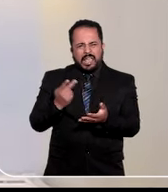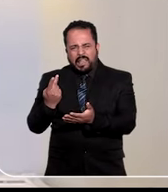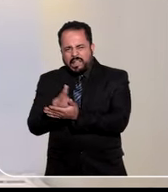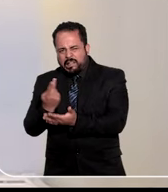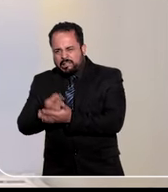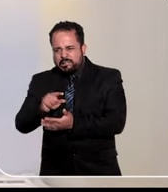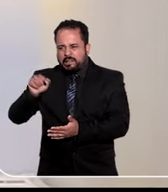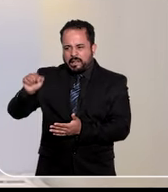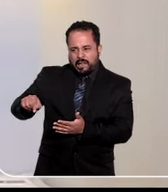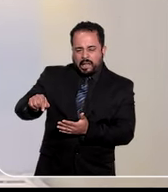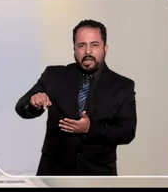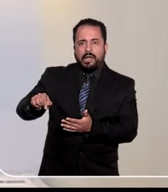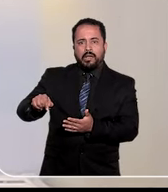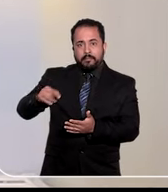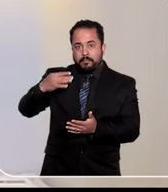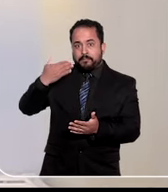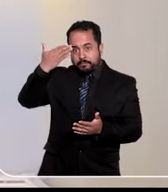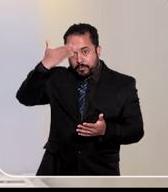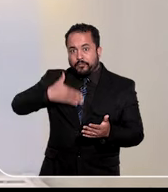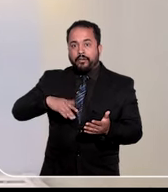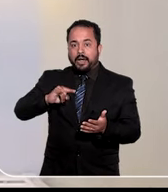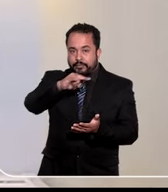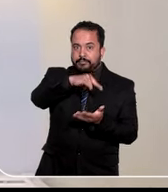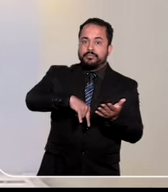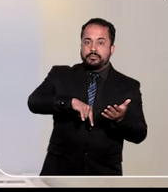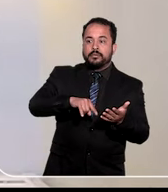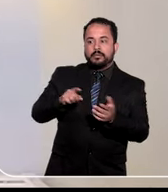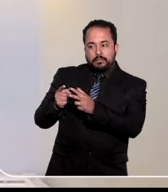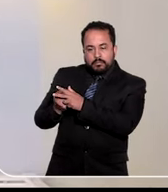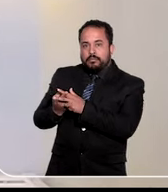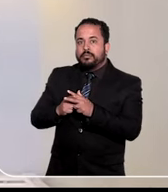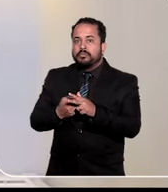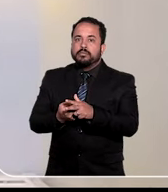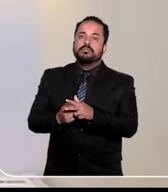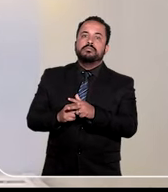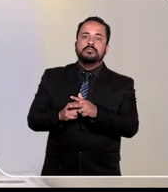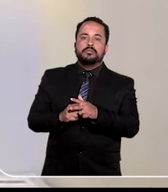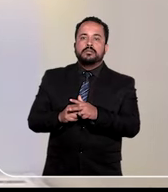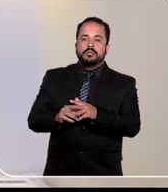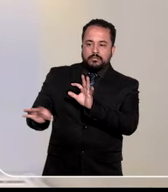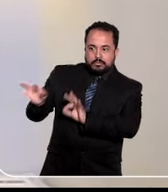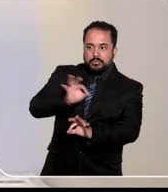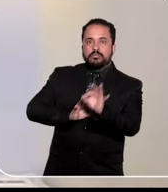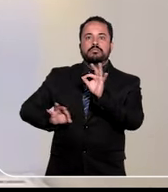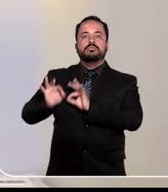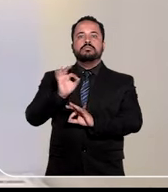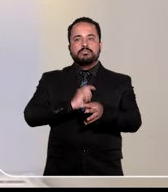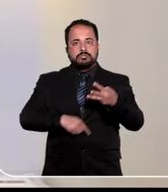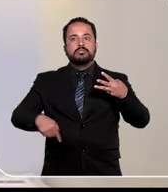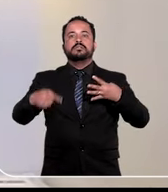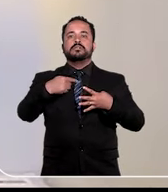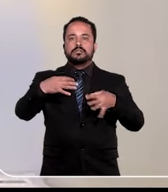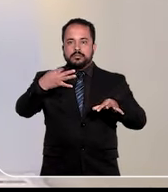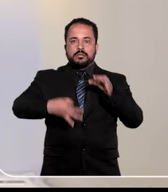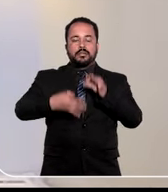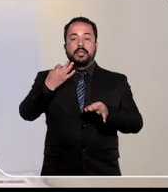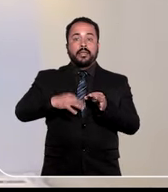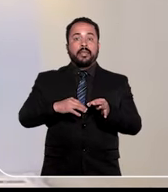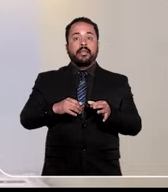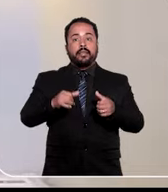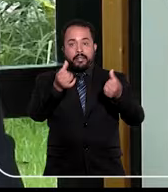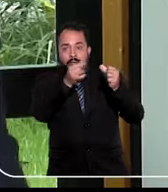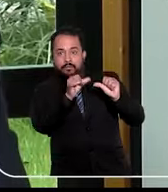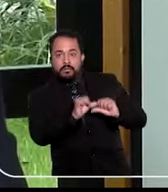injustiças, erros graves que eventualmente tenham se sedimentado nessa sentença já definitiva pelo